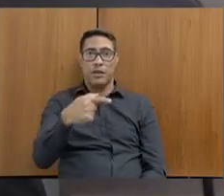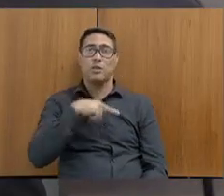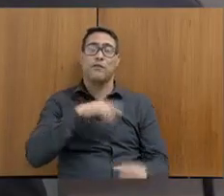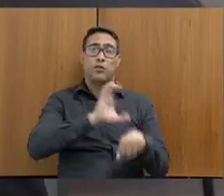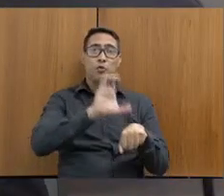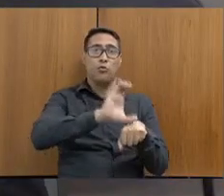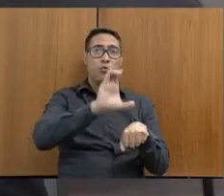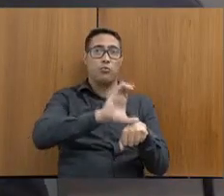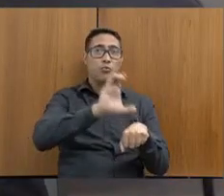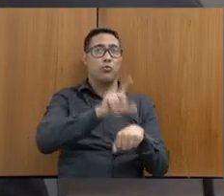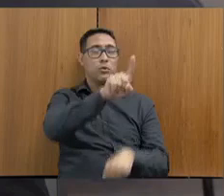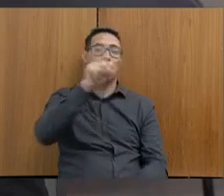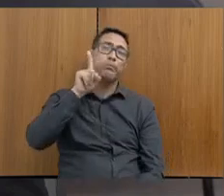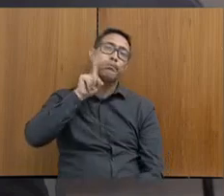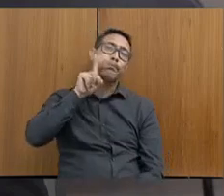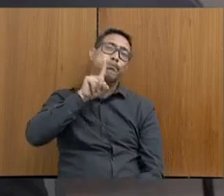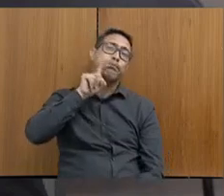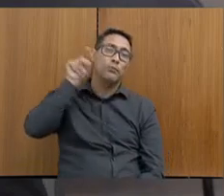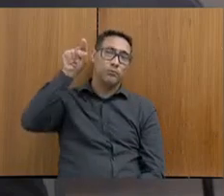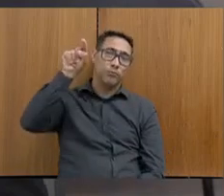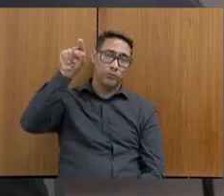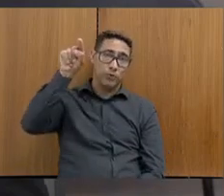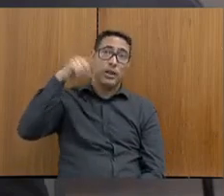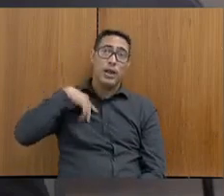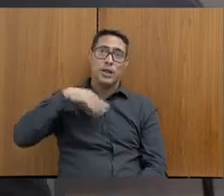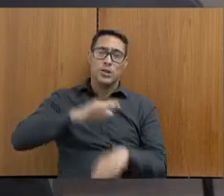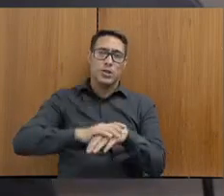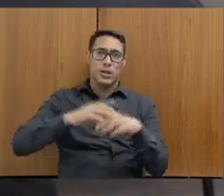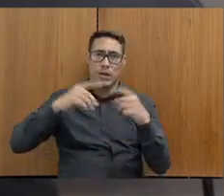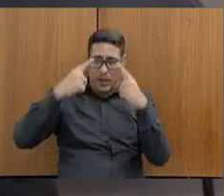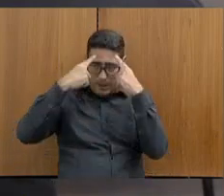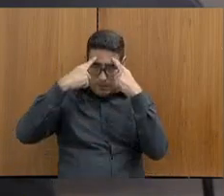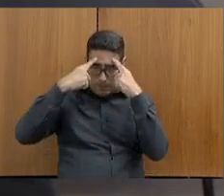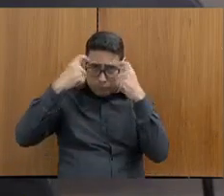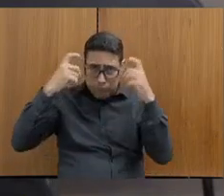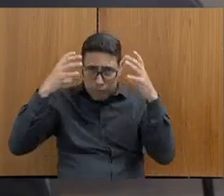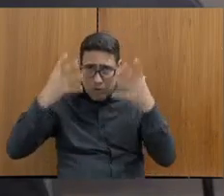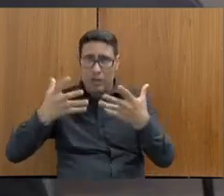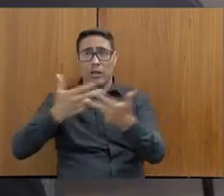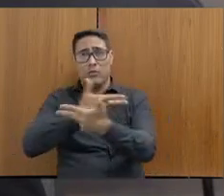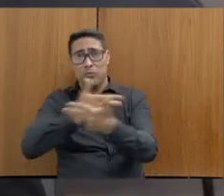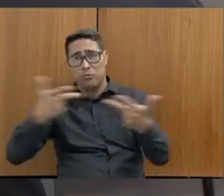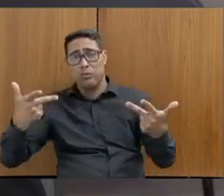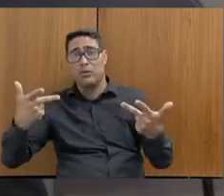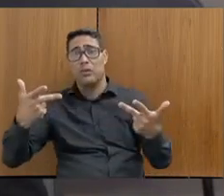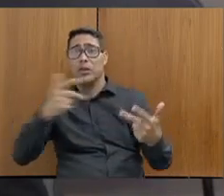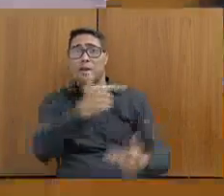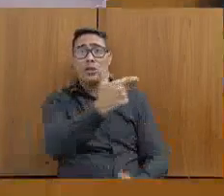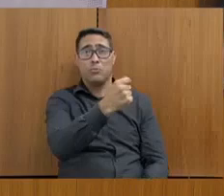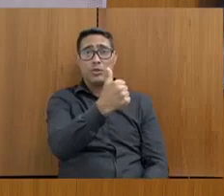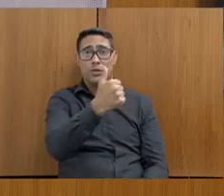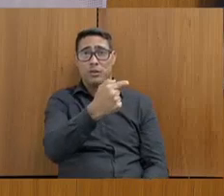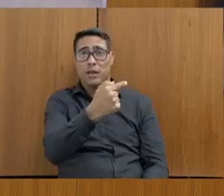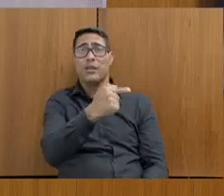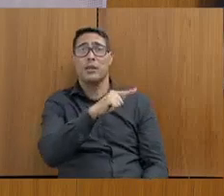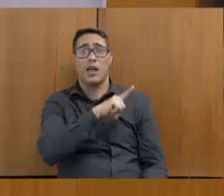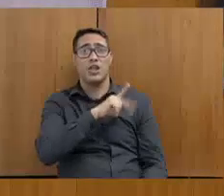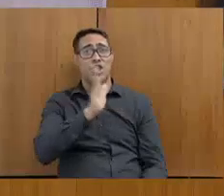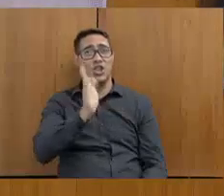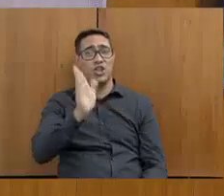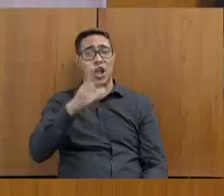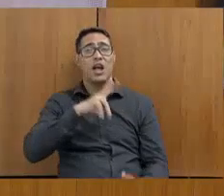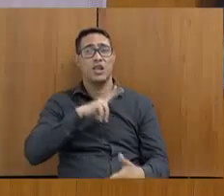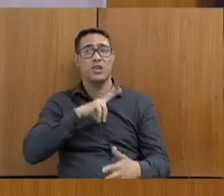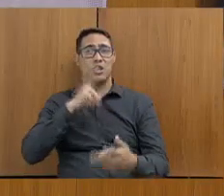Unidos, em Washington, sobre terrorismo e organizações criminosas transnacionais. Já em 2017, nos Estados Unidos, já tinha um mandato de prisão